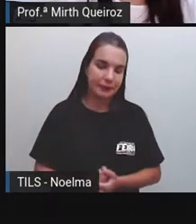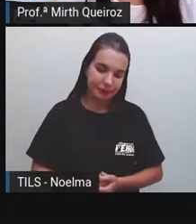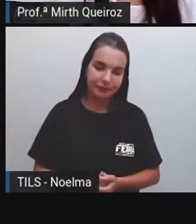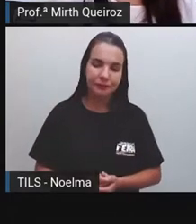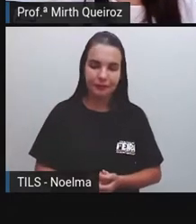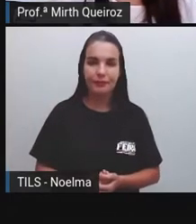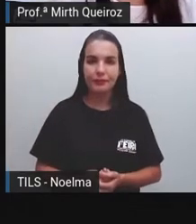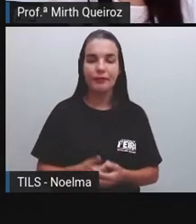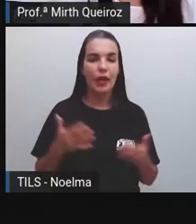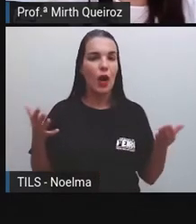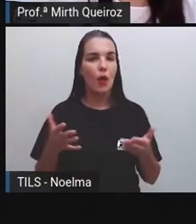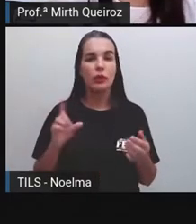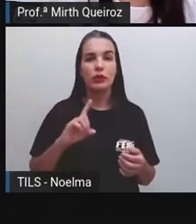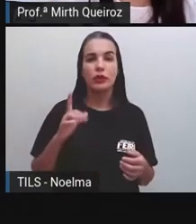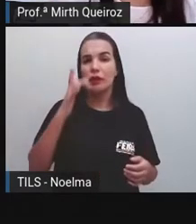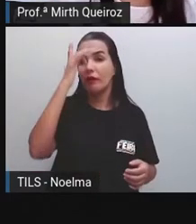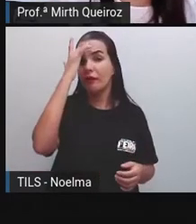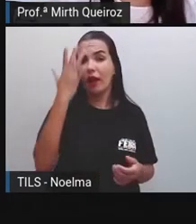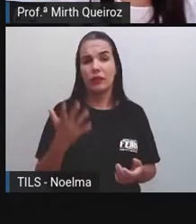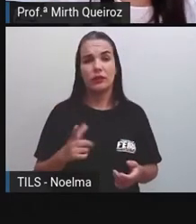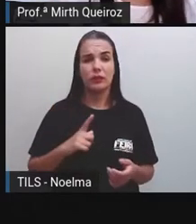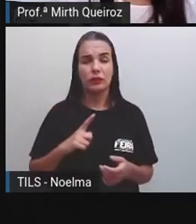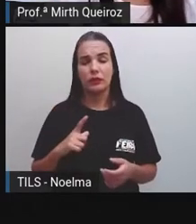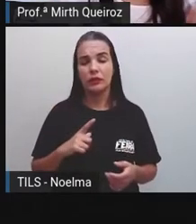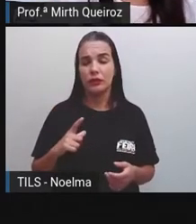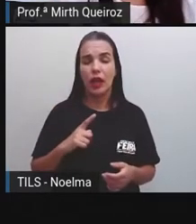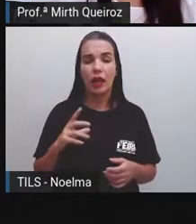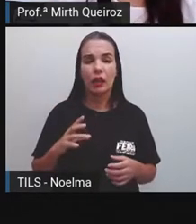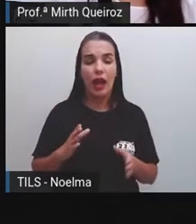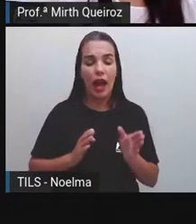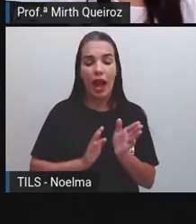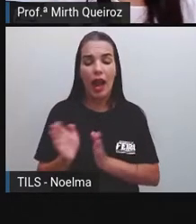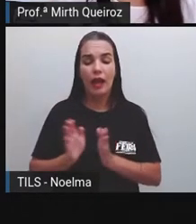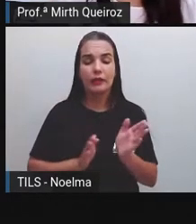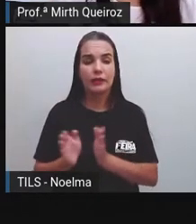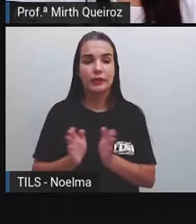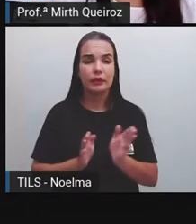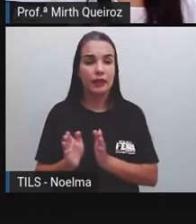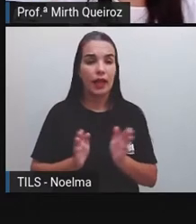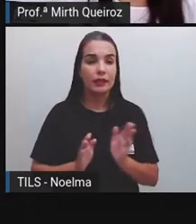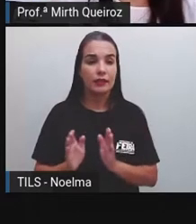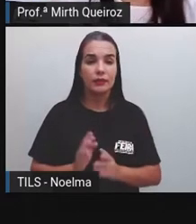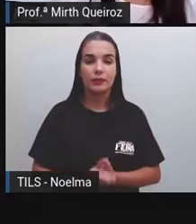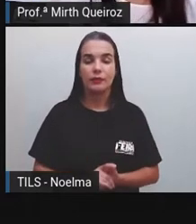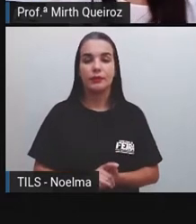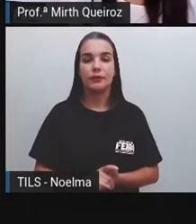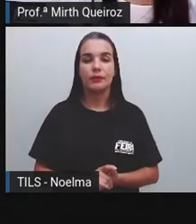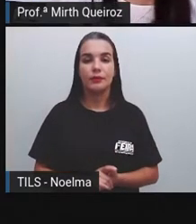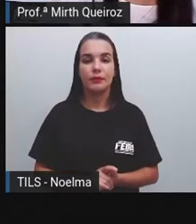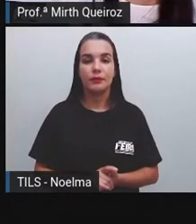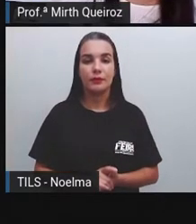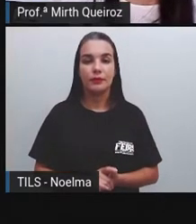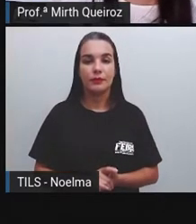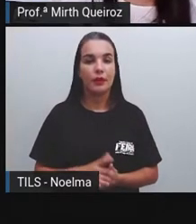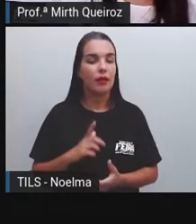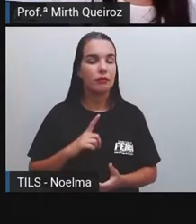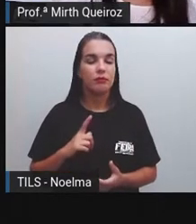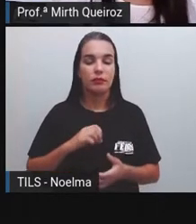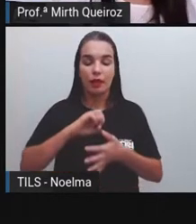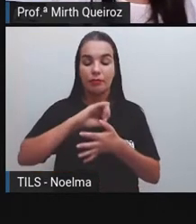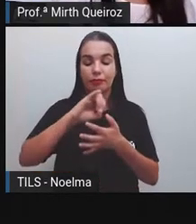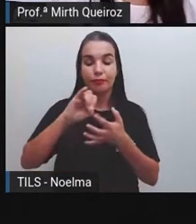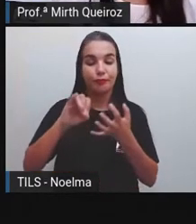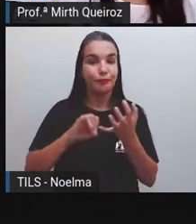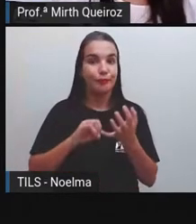utilizar a torta direito Porque se trata de um custo Que é muito alto, né? E hoje As redes sociais